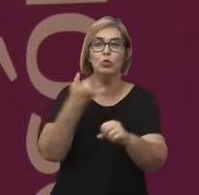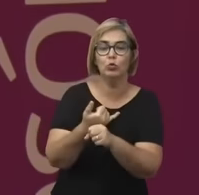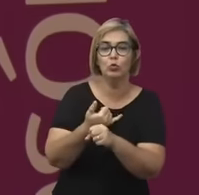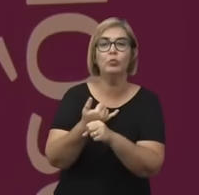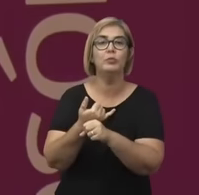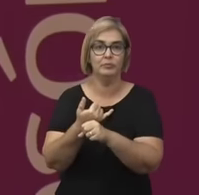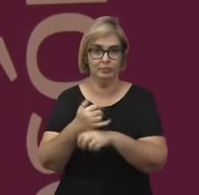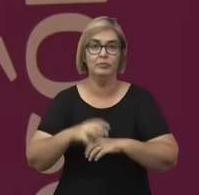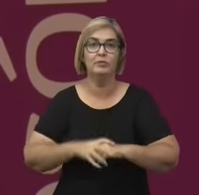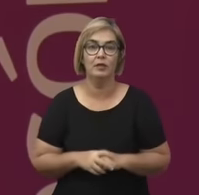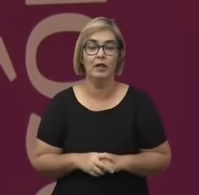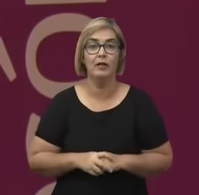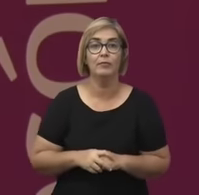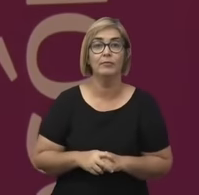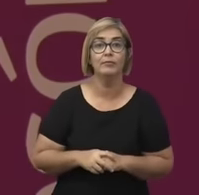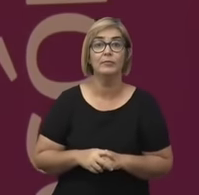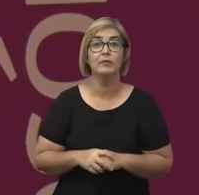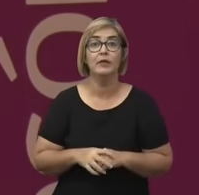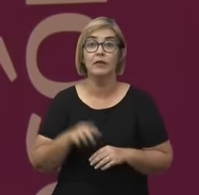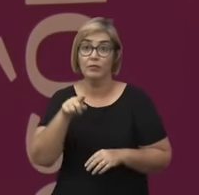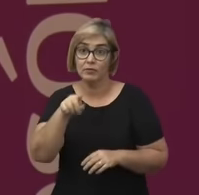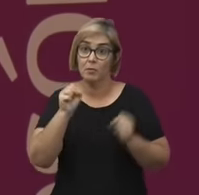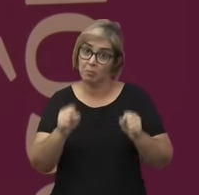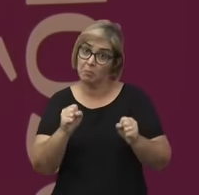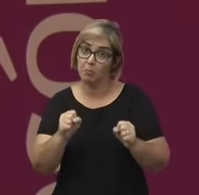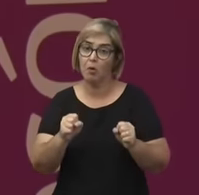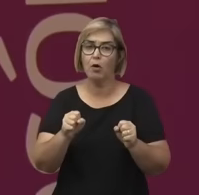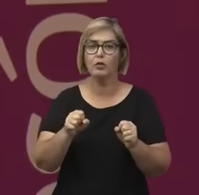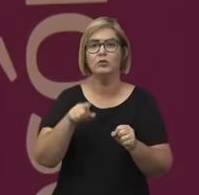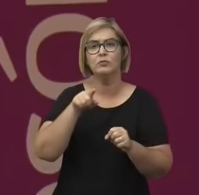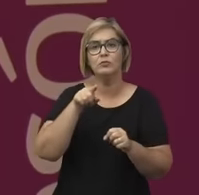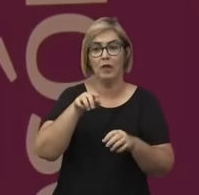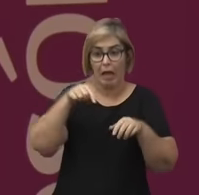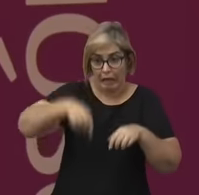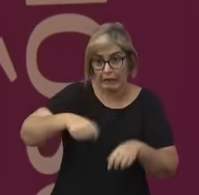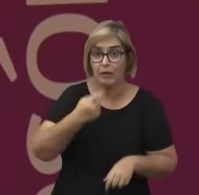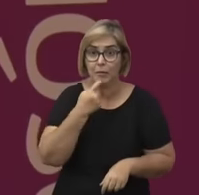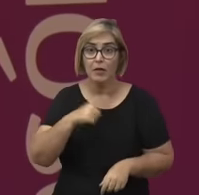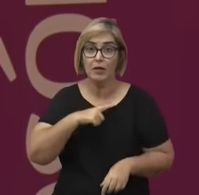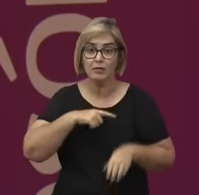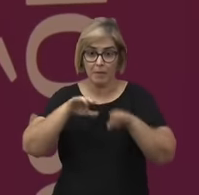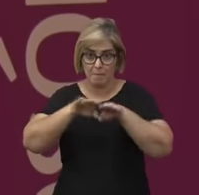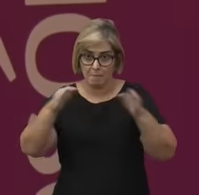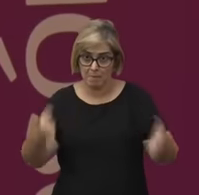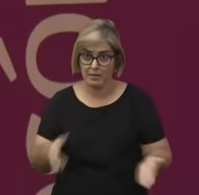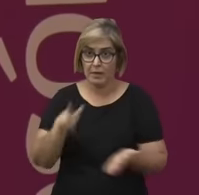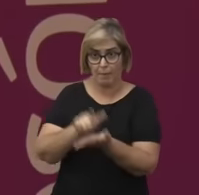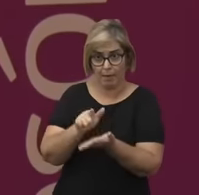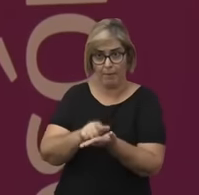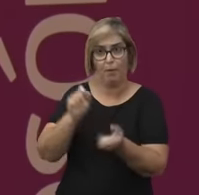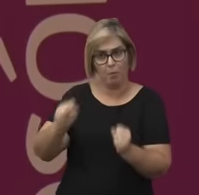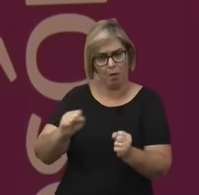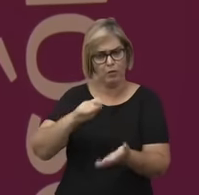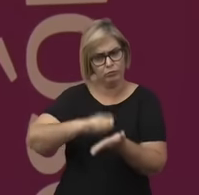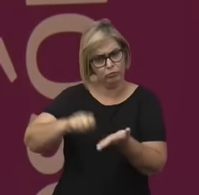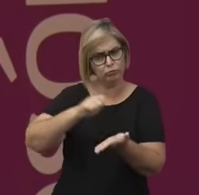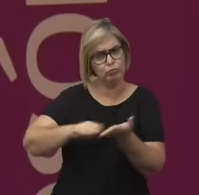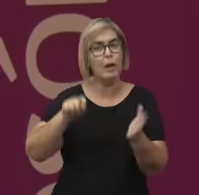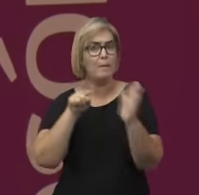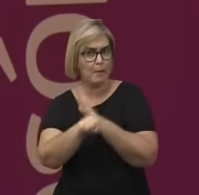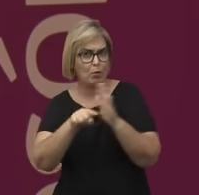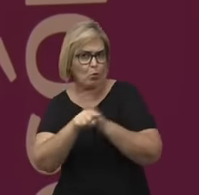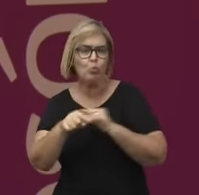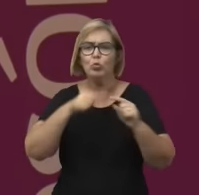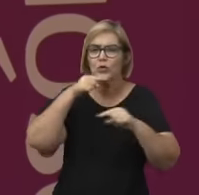perguntas, anotar elas. Aqui em Campinas tem uns papeizinhos nas mesas, só anotar. Na segunda metade do programa, alguém da produção